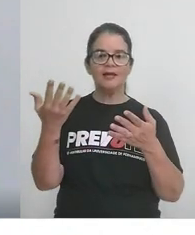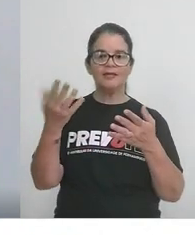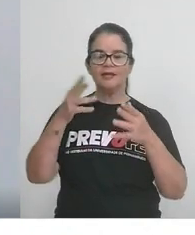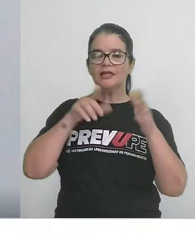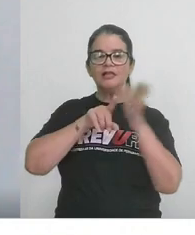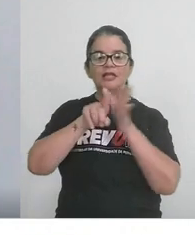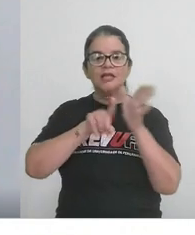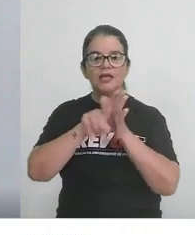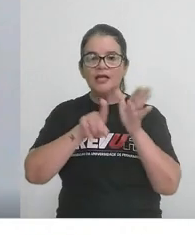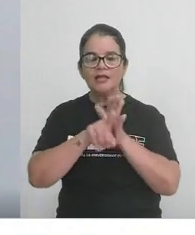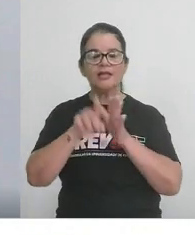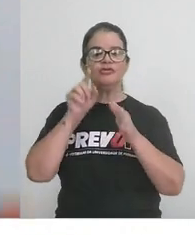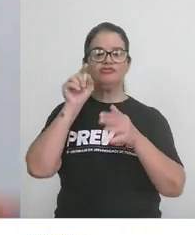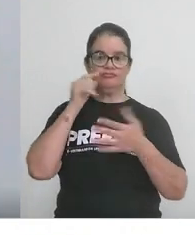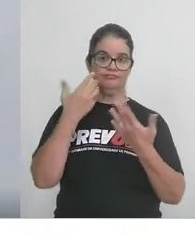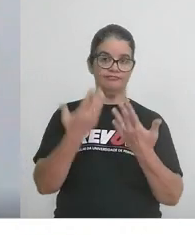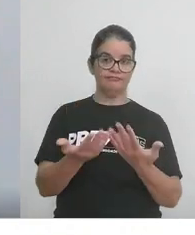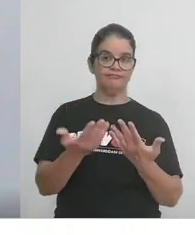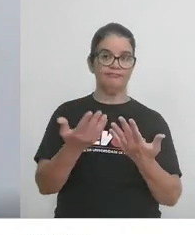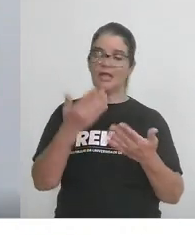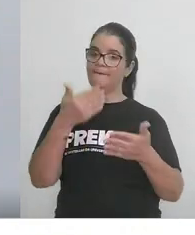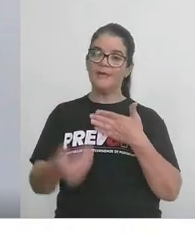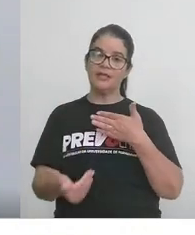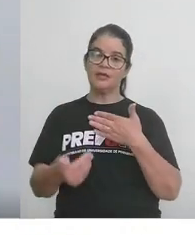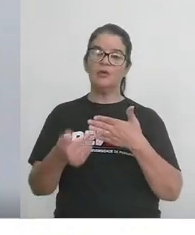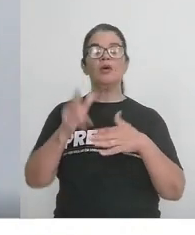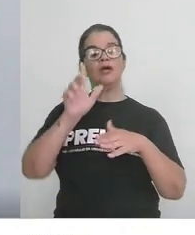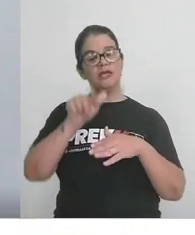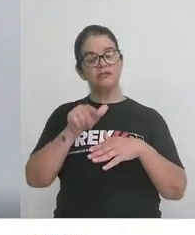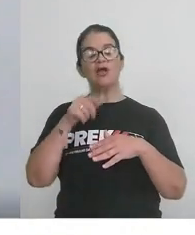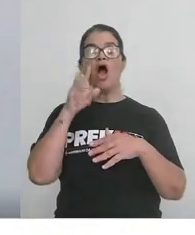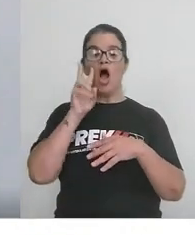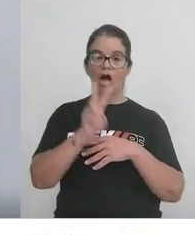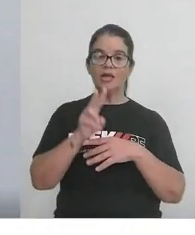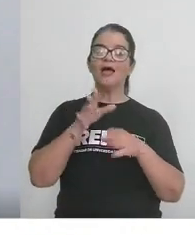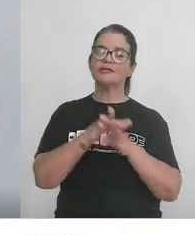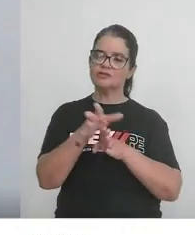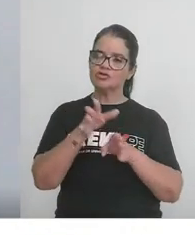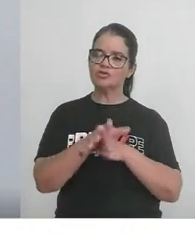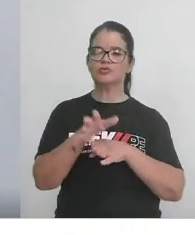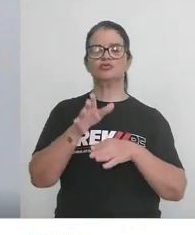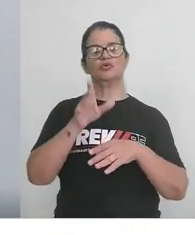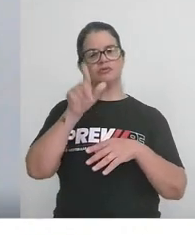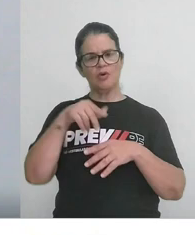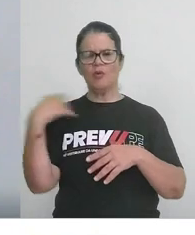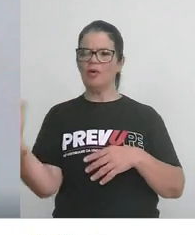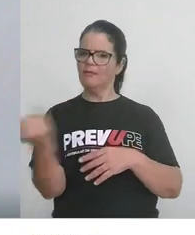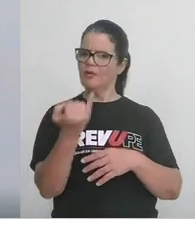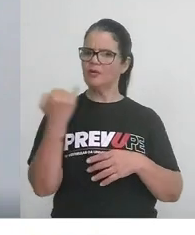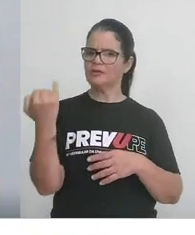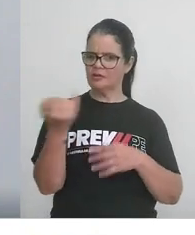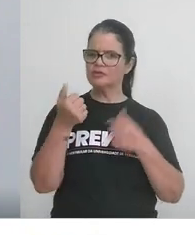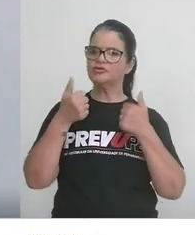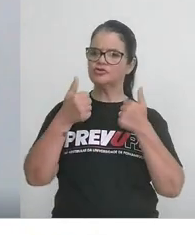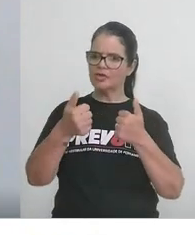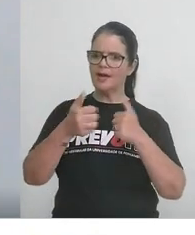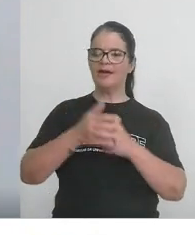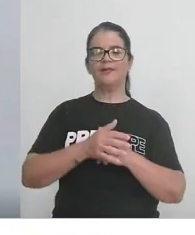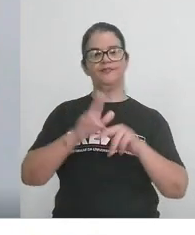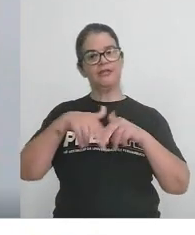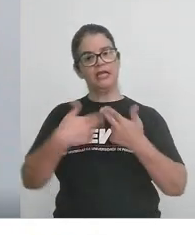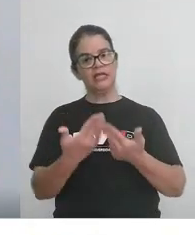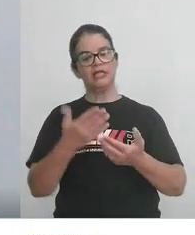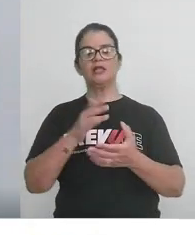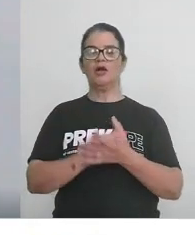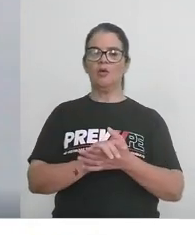itens, de questões. Então, perdeu. Então, isso é, olha, as instruções são importantes, tá? Então,